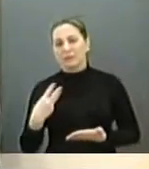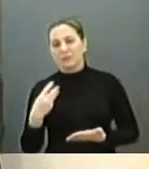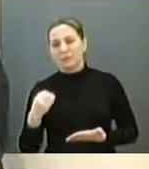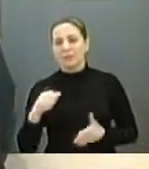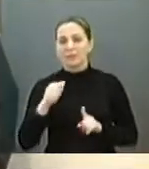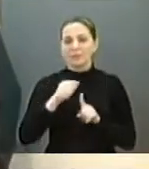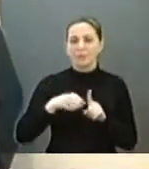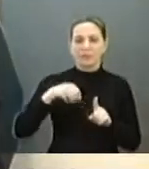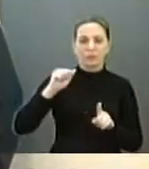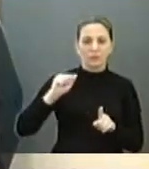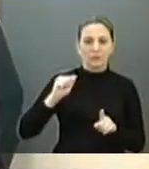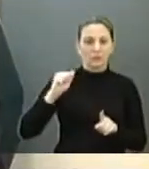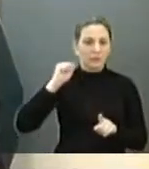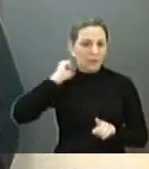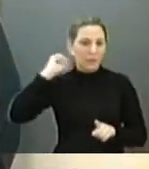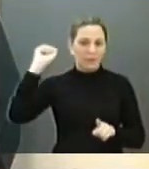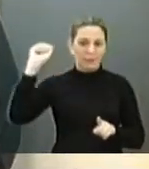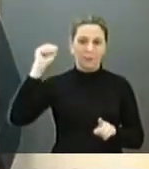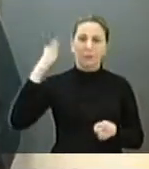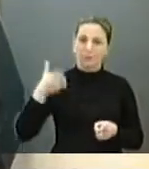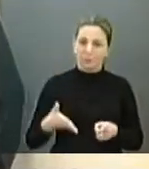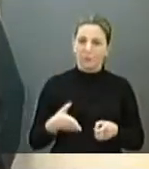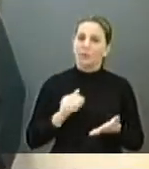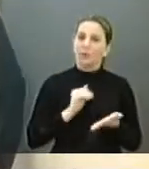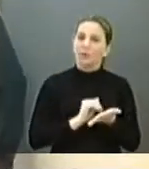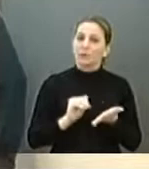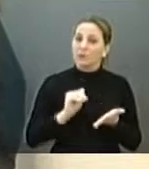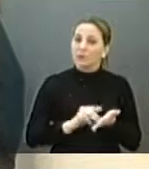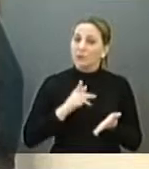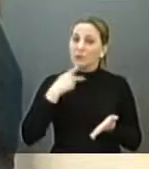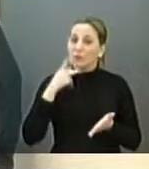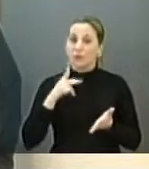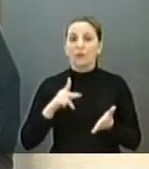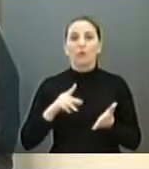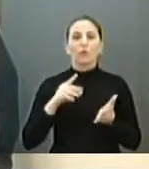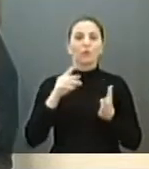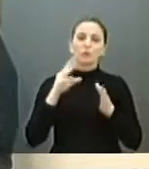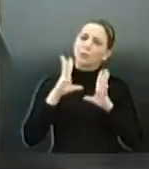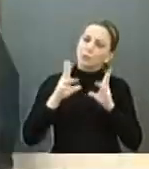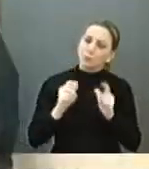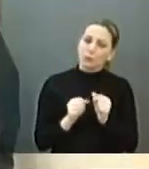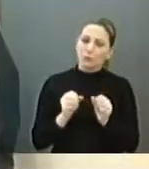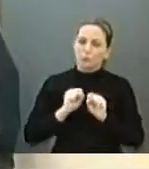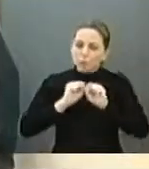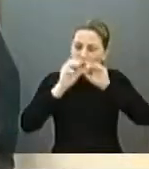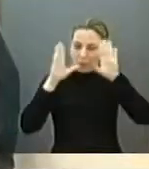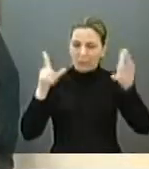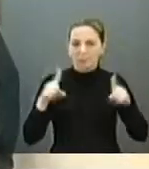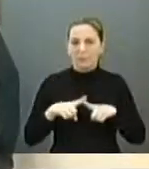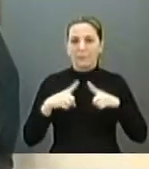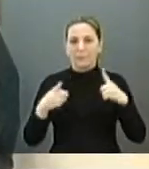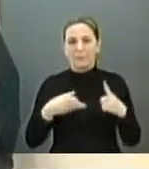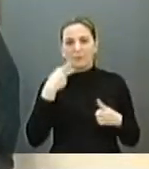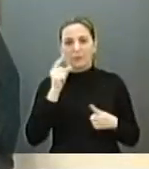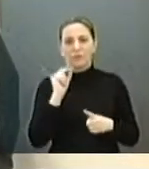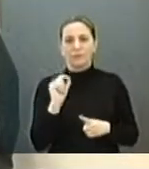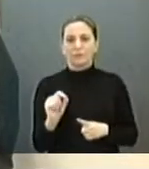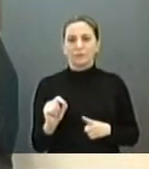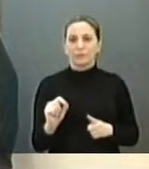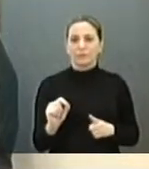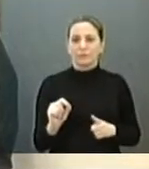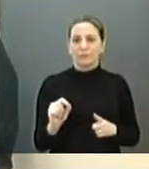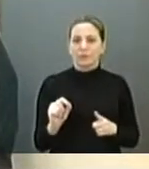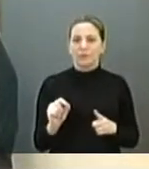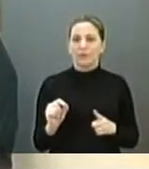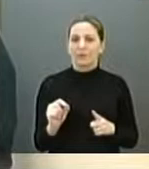terem uma ideia, o secretário não falou com todas as letras, mas disse que a